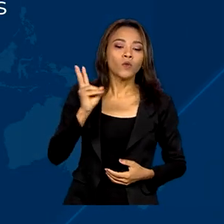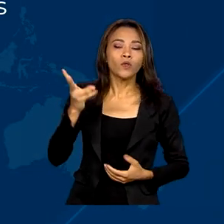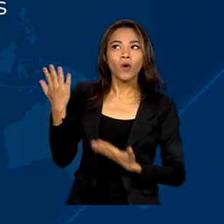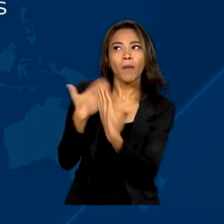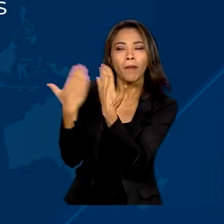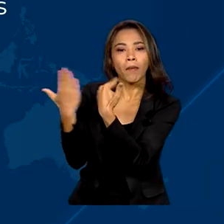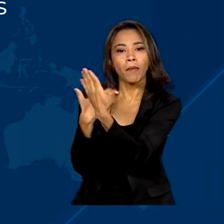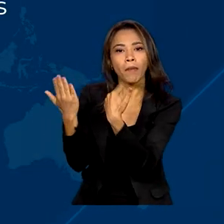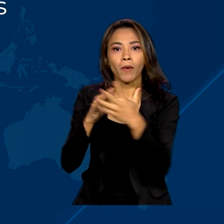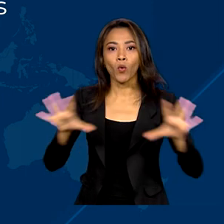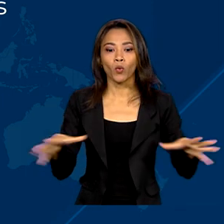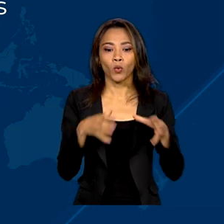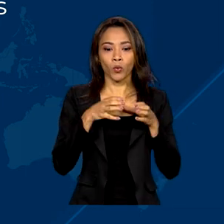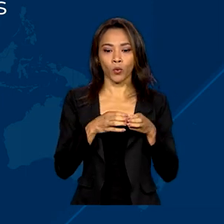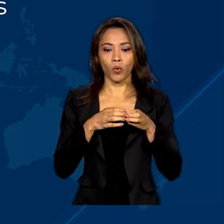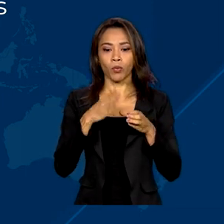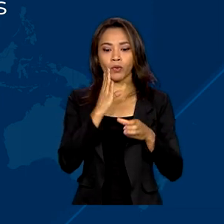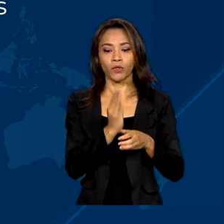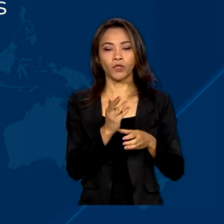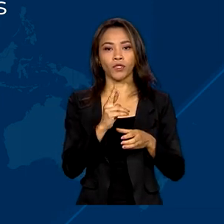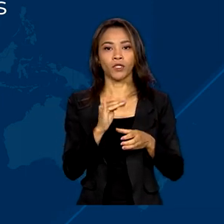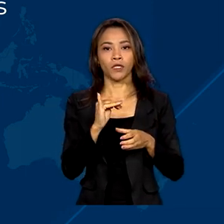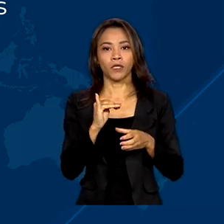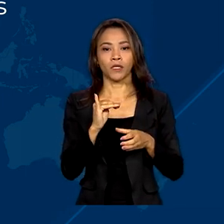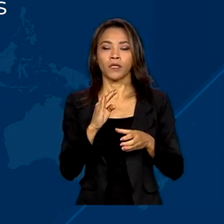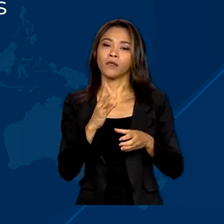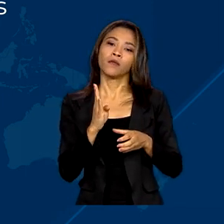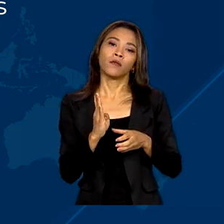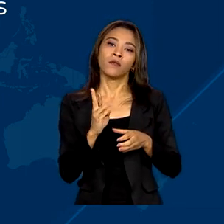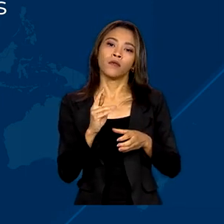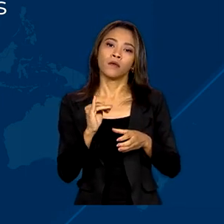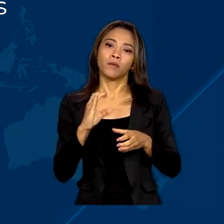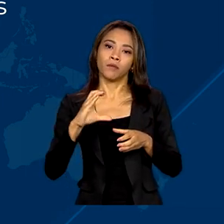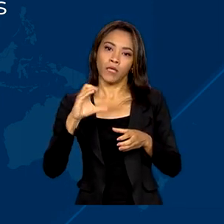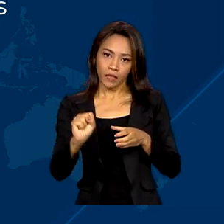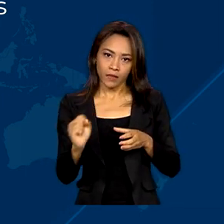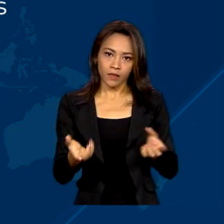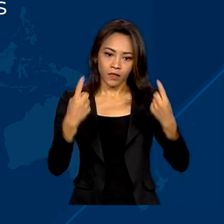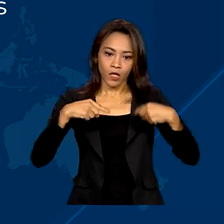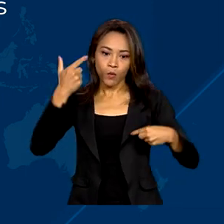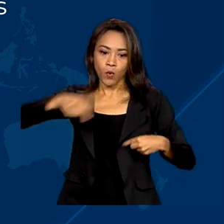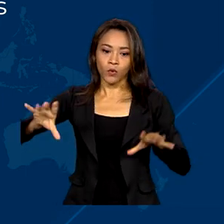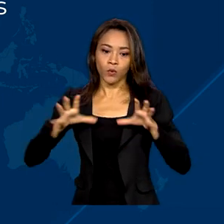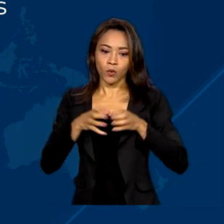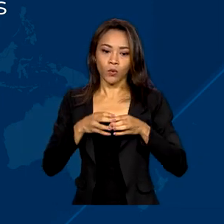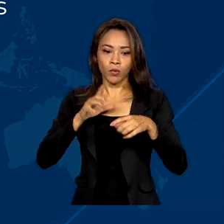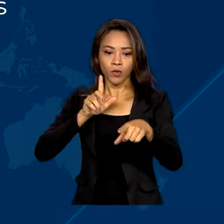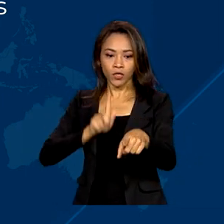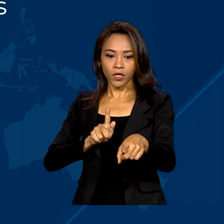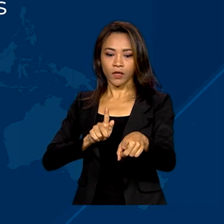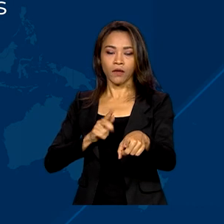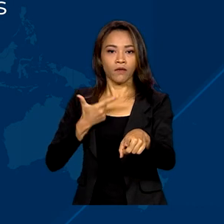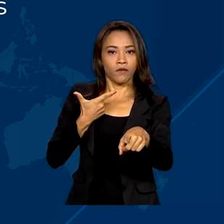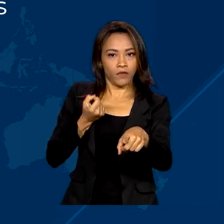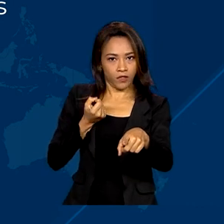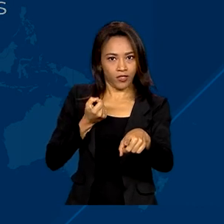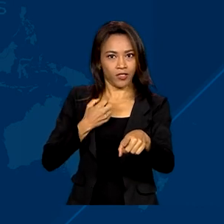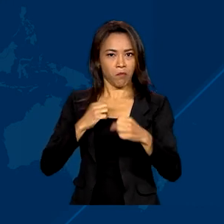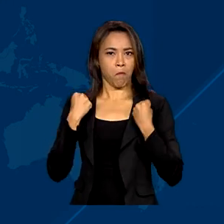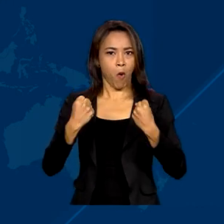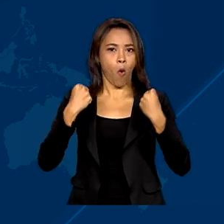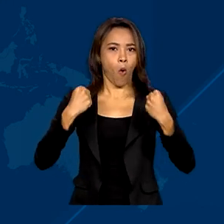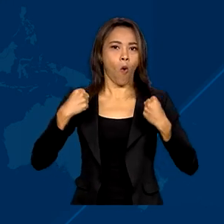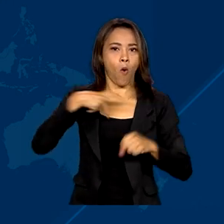grupos como o BRICS, formado por países de economia emergentes, e o G20, que reúne as maiores potências mundiais.